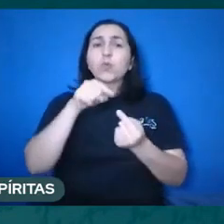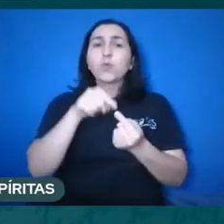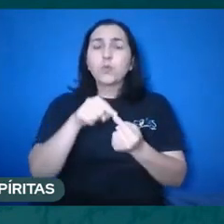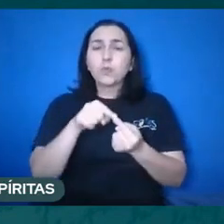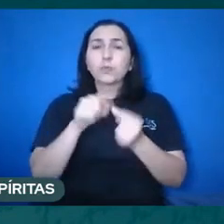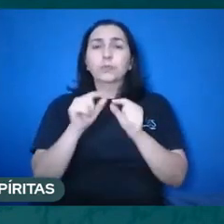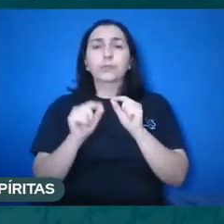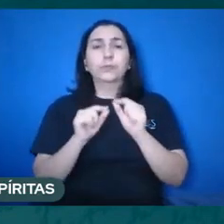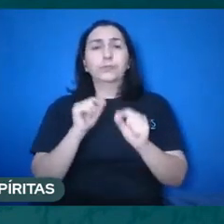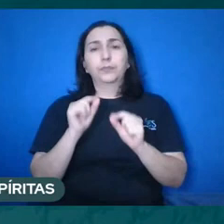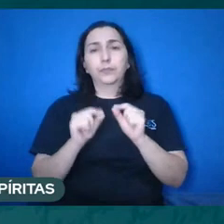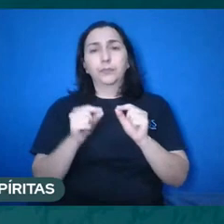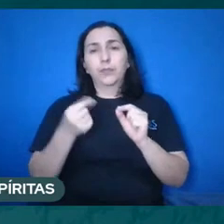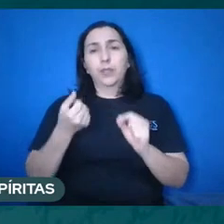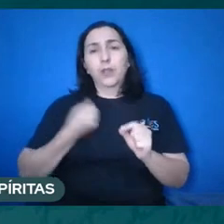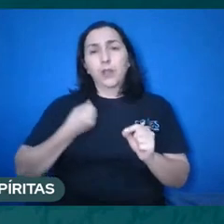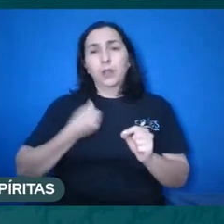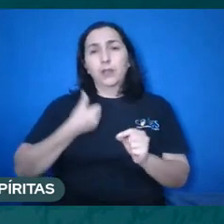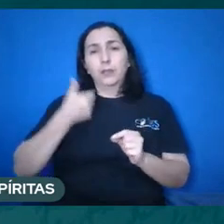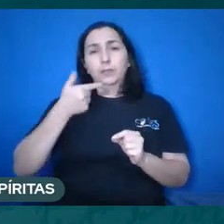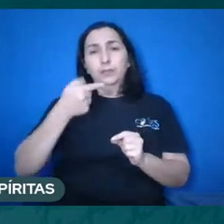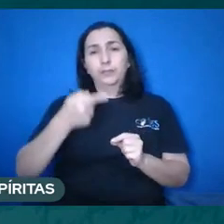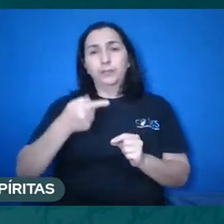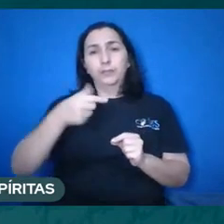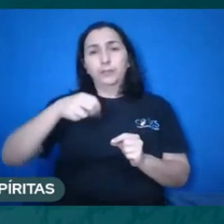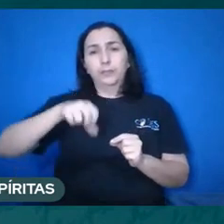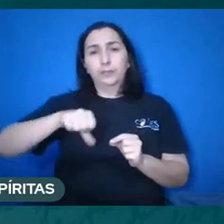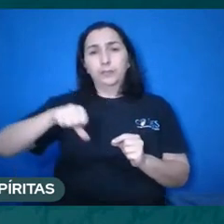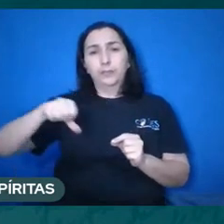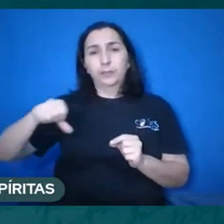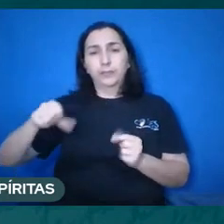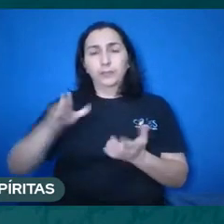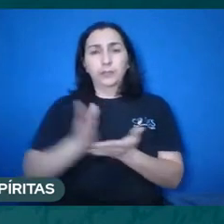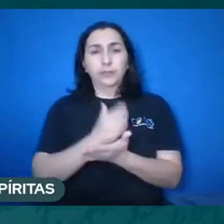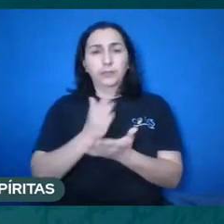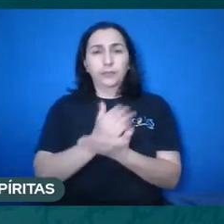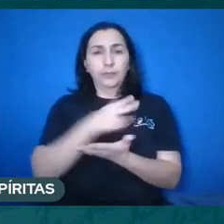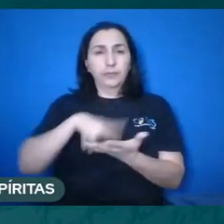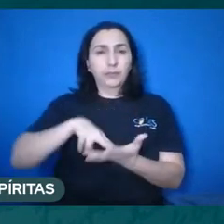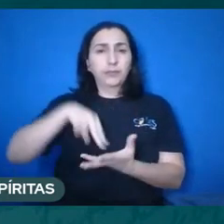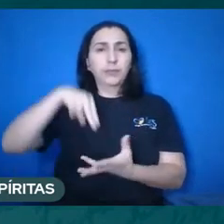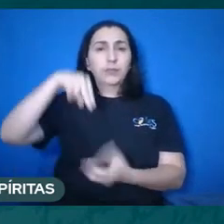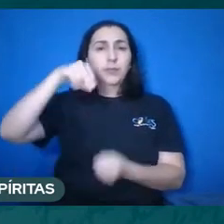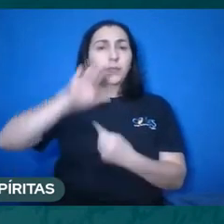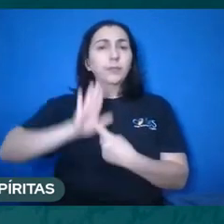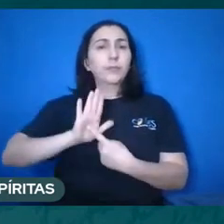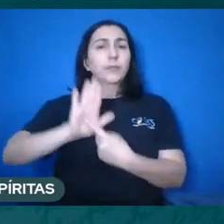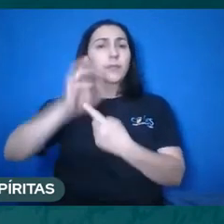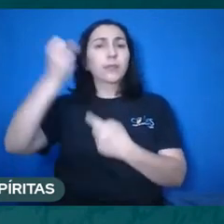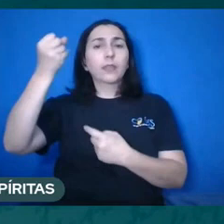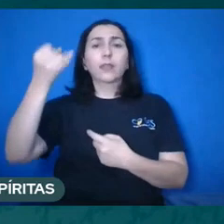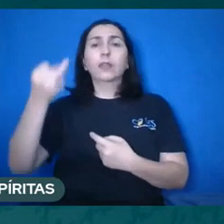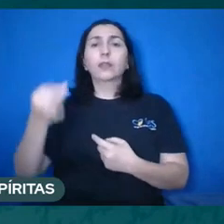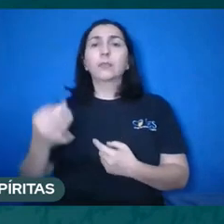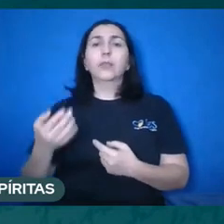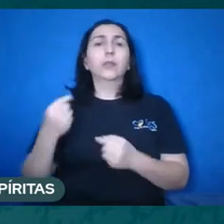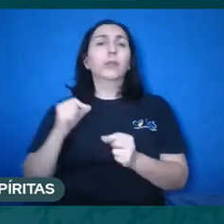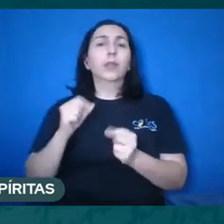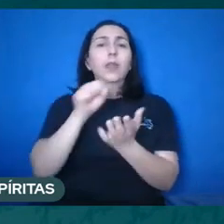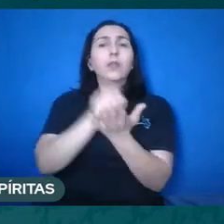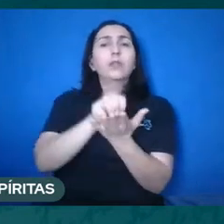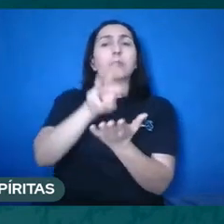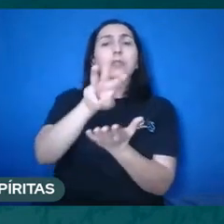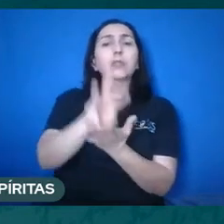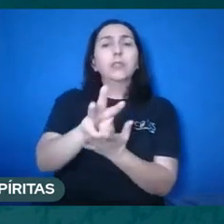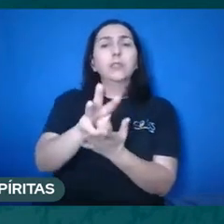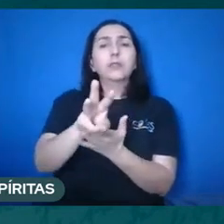usam lá na questão 799 do livro dos espíritos, que o espiritismo destrói o materialismo,